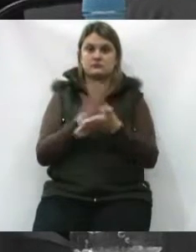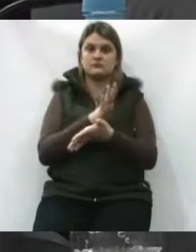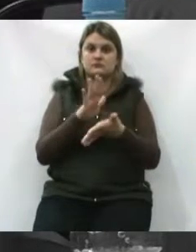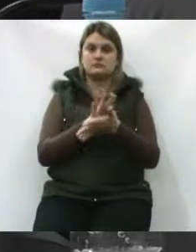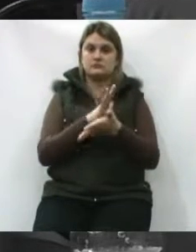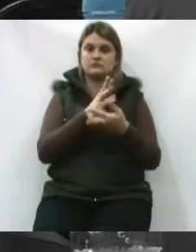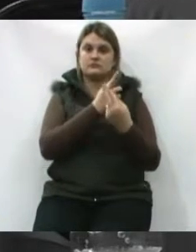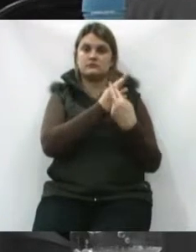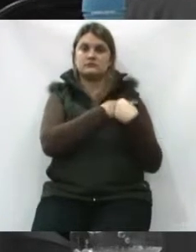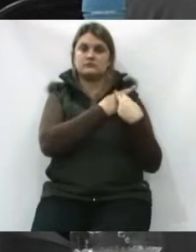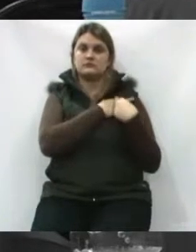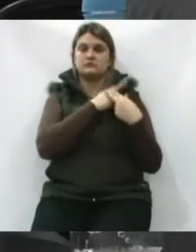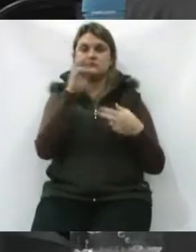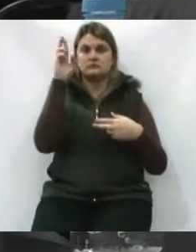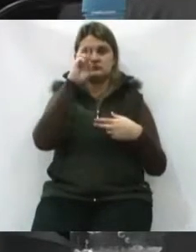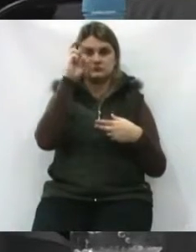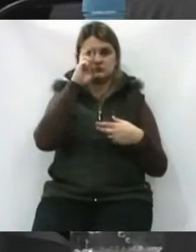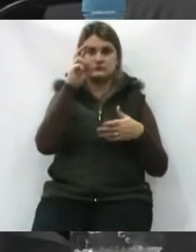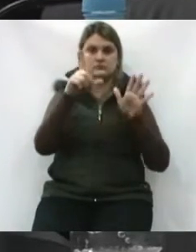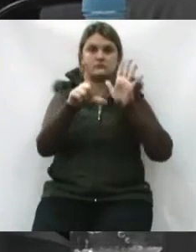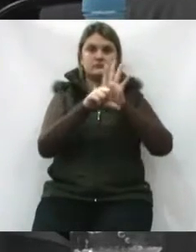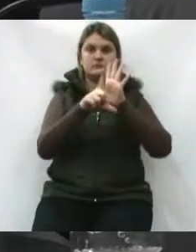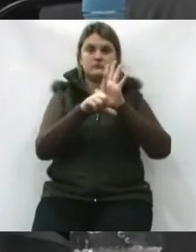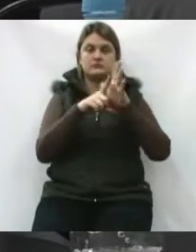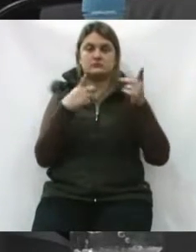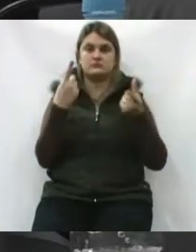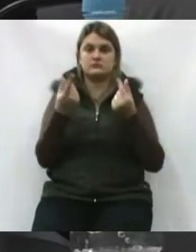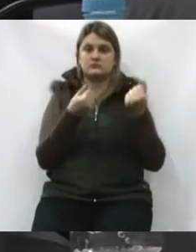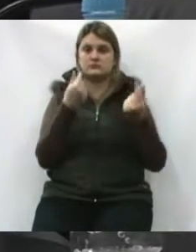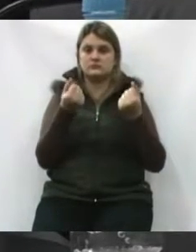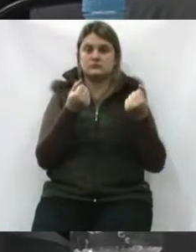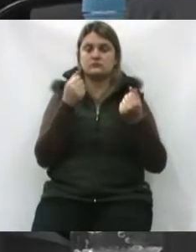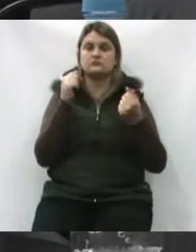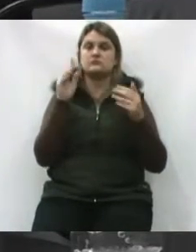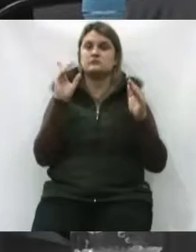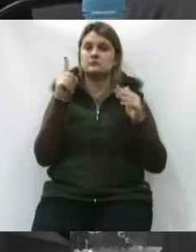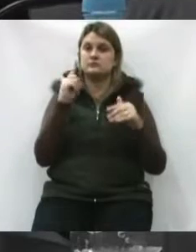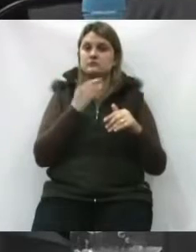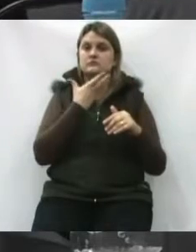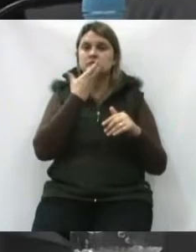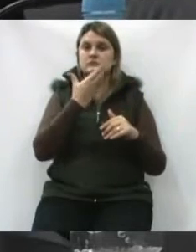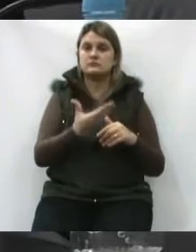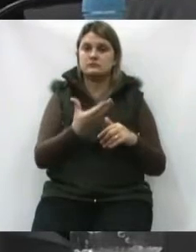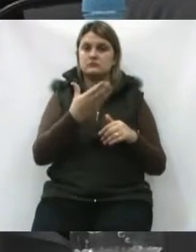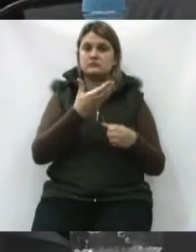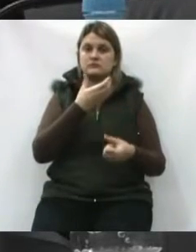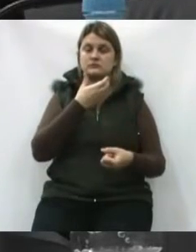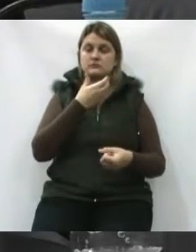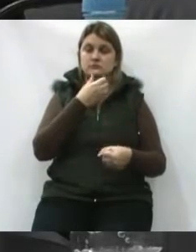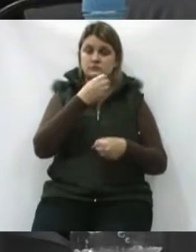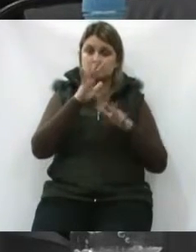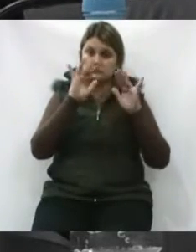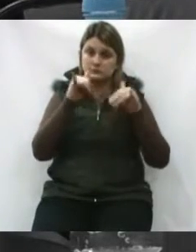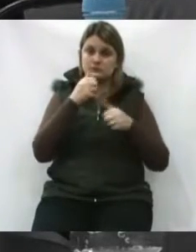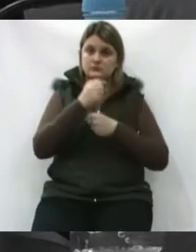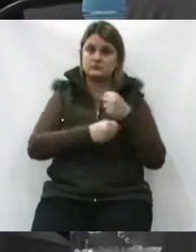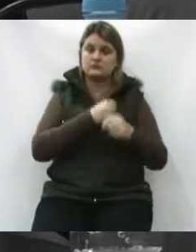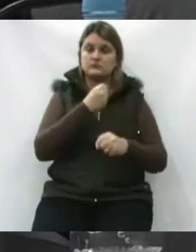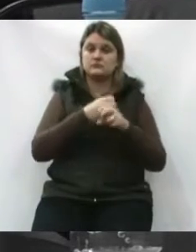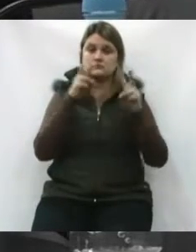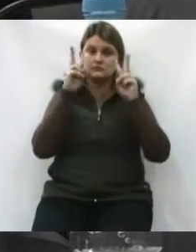responsabilidade fiscal, nas leis orçamentárias, é no final do ano que se